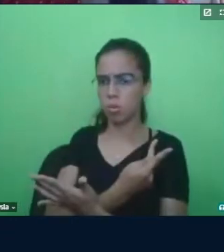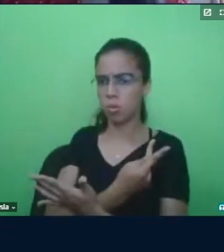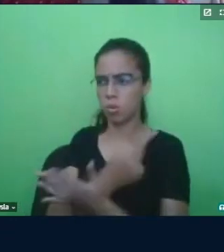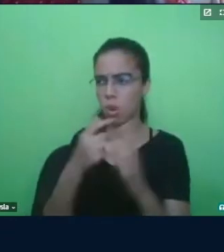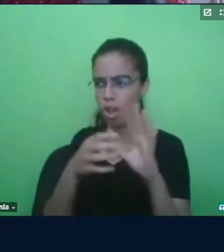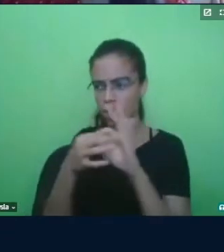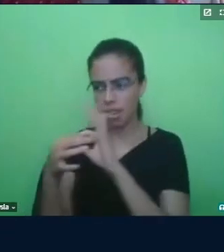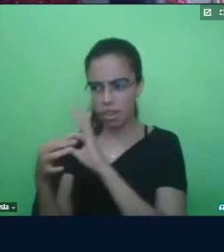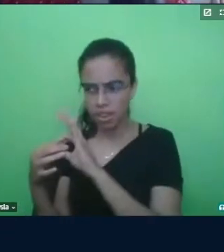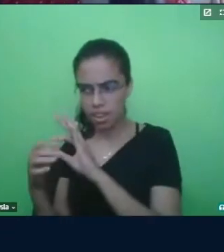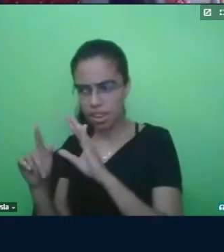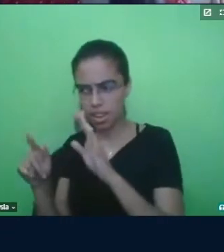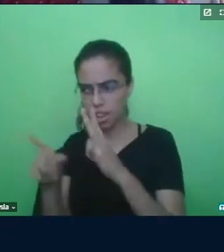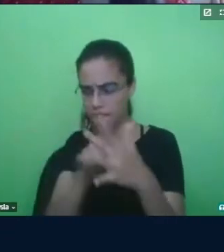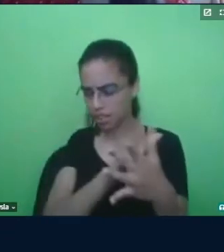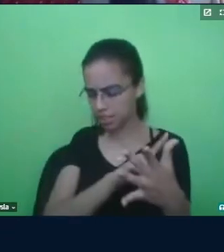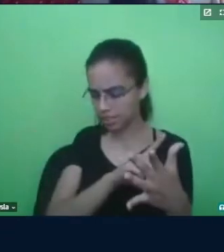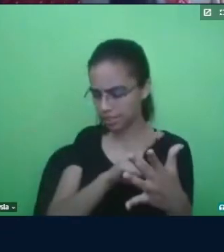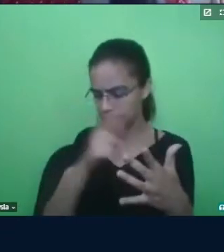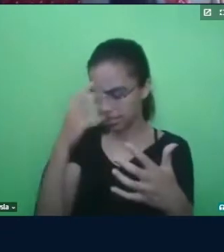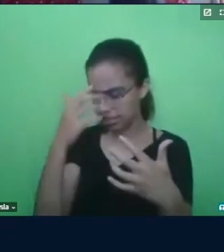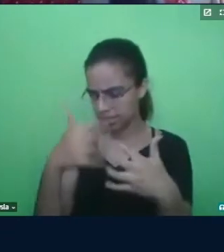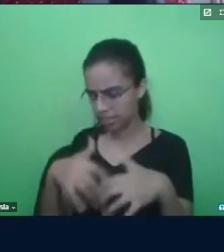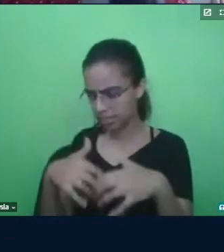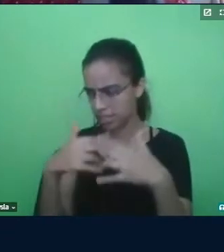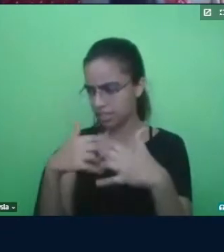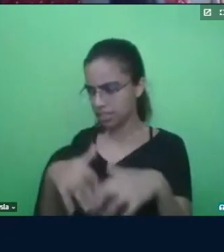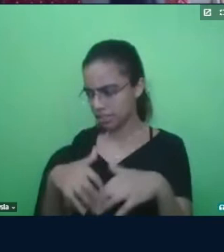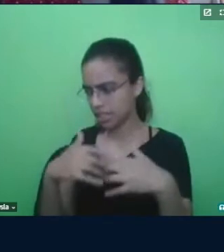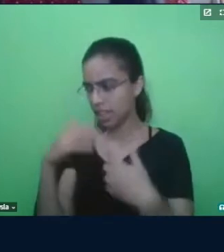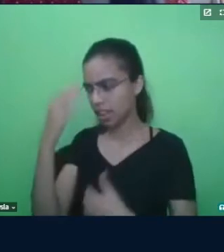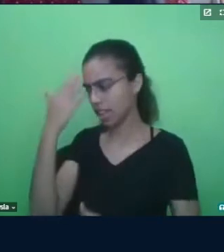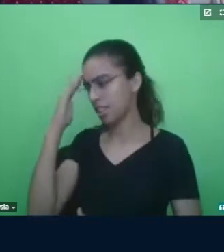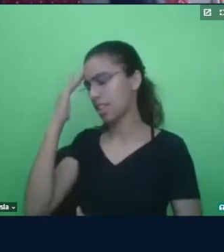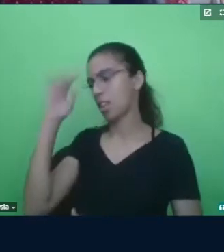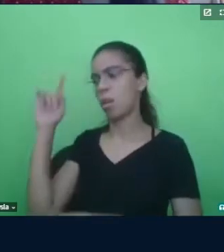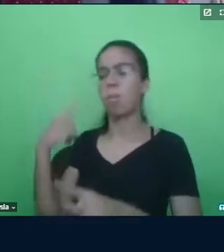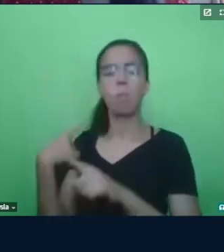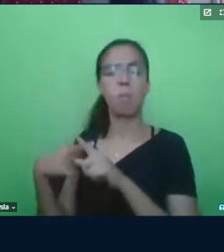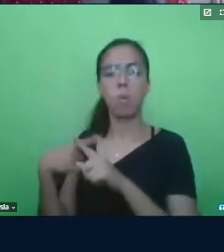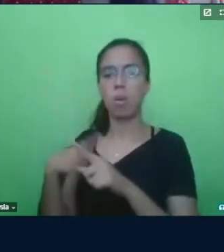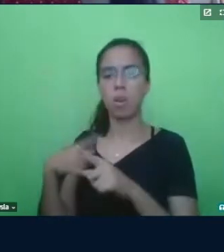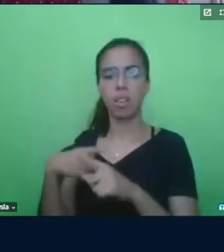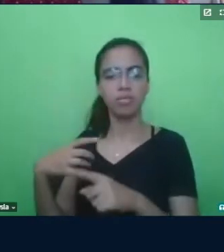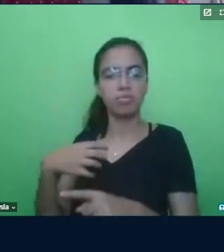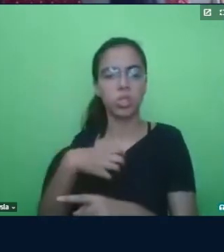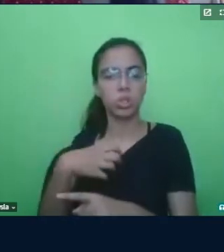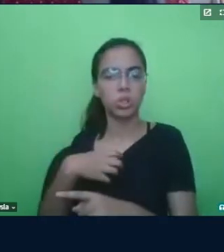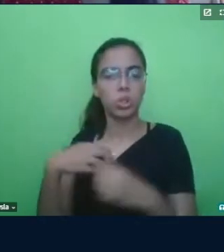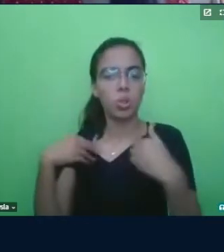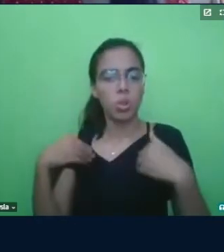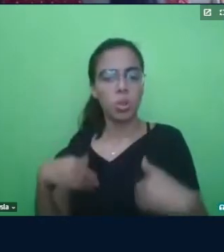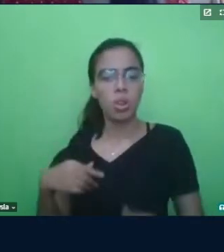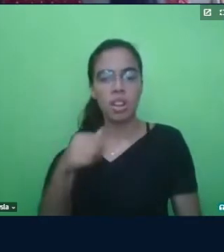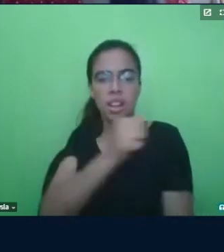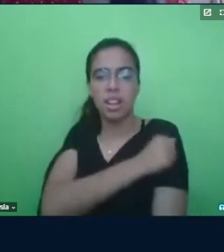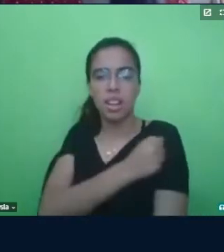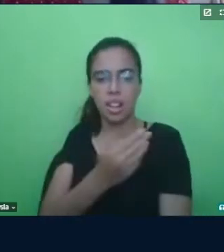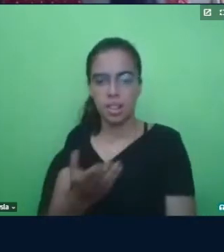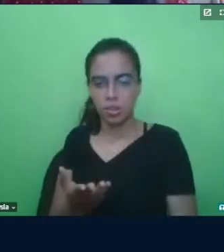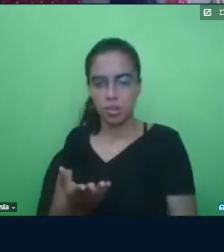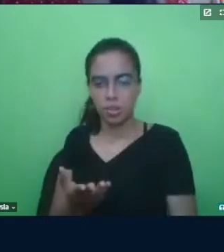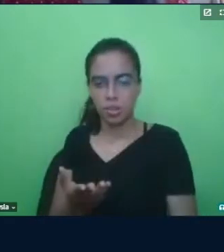esse? O que estava acontecendo antes? E o Caio começa a levantar hipóteses do que desencadena